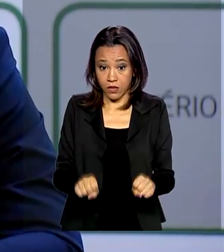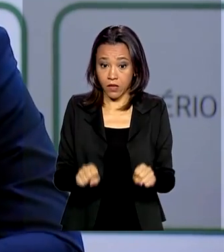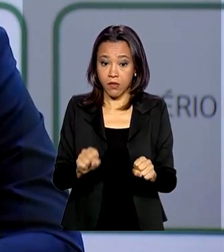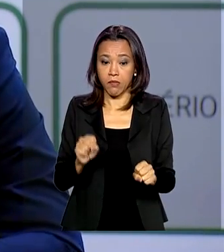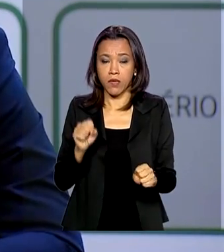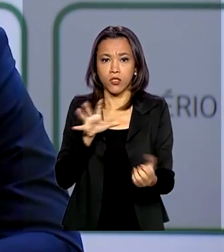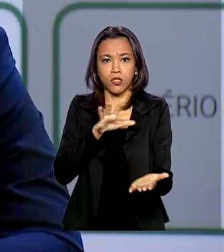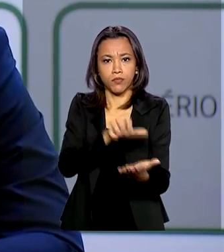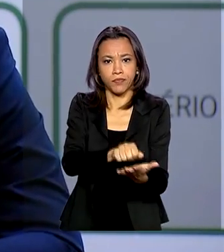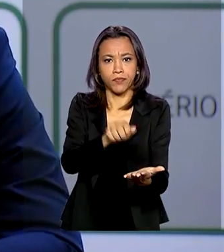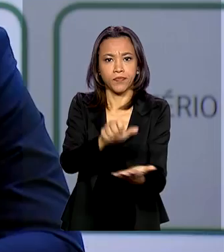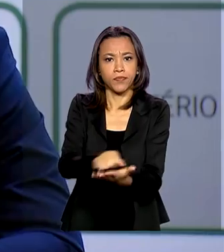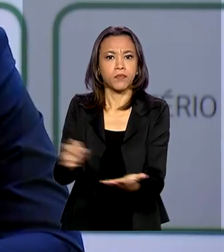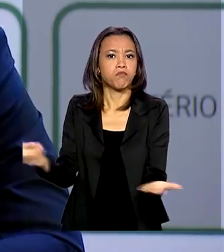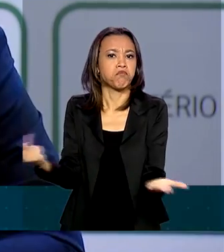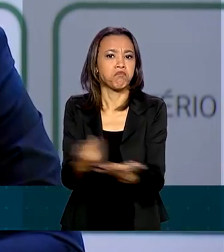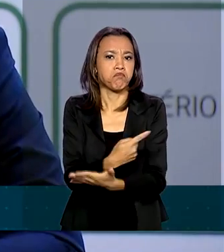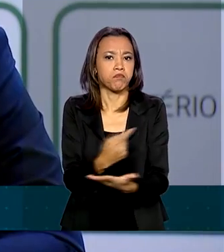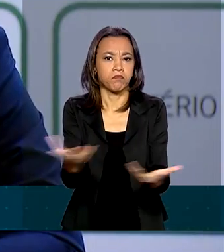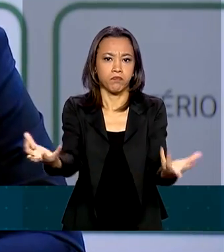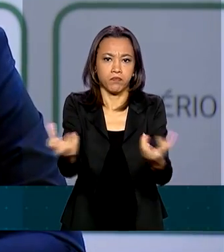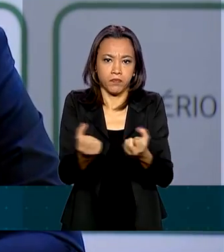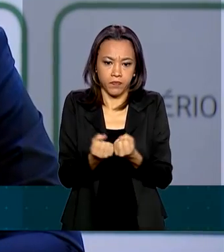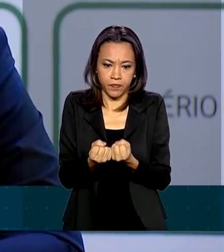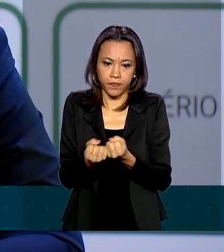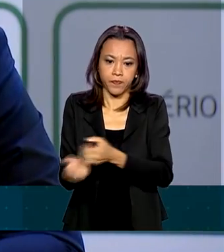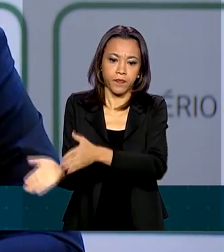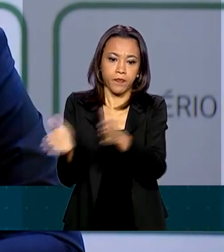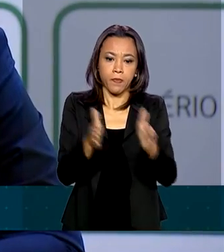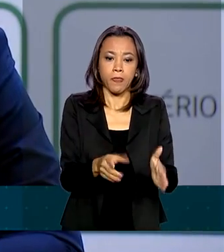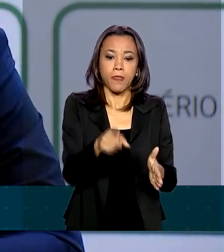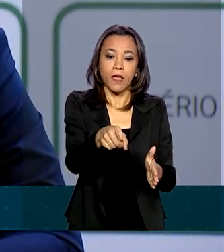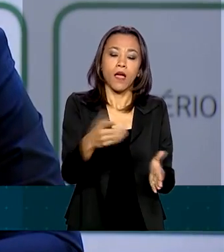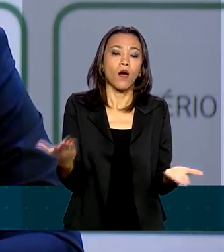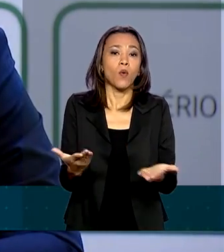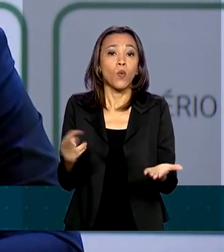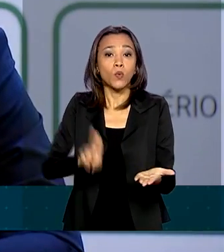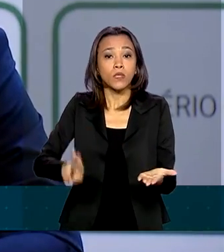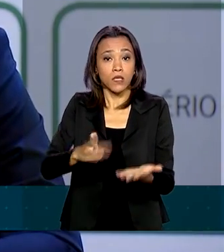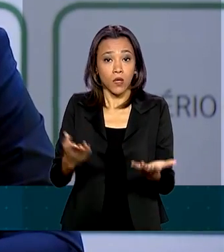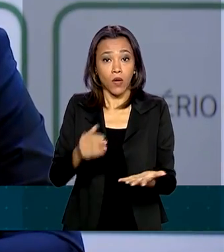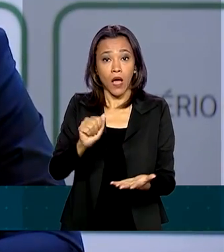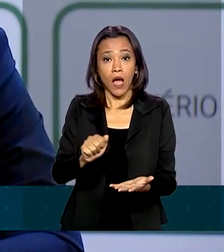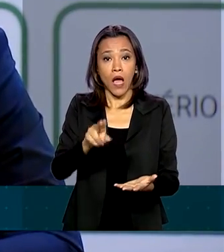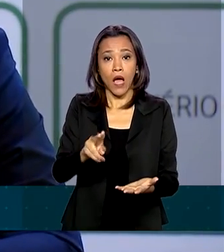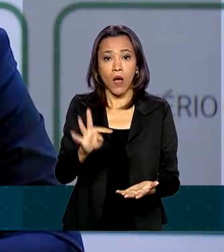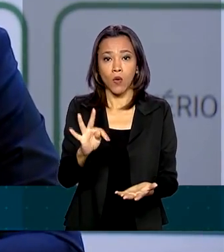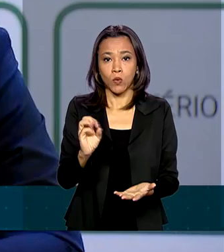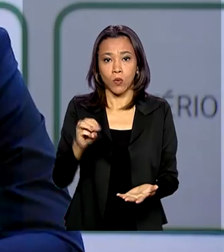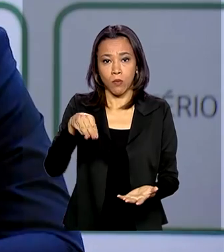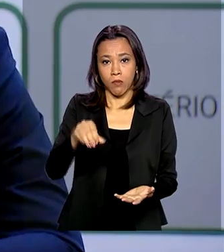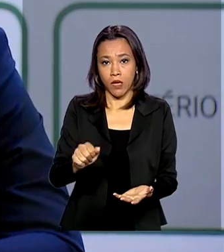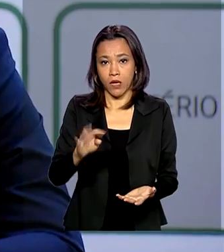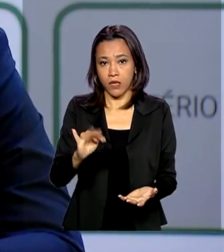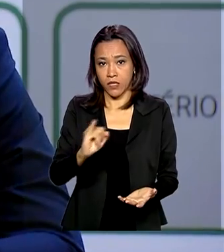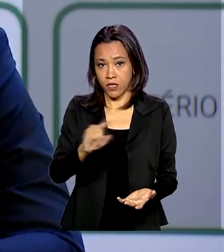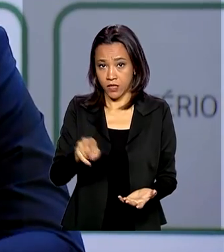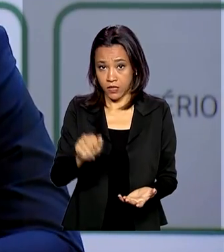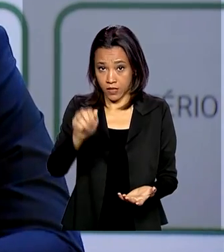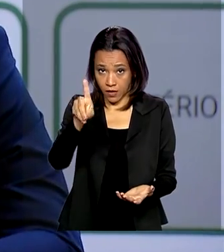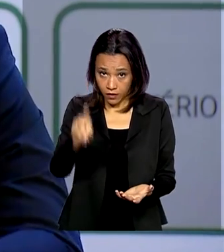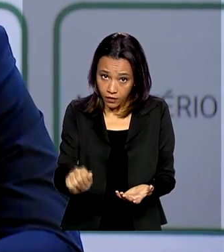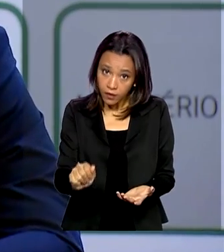partir de agora, gente decidiu adotar a classificação automatizada. Isso facilita a nossa vida, transparência e